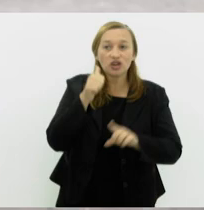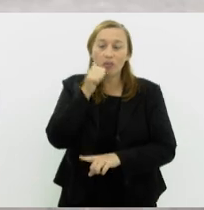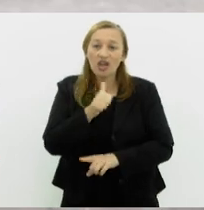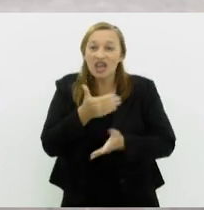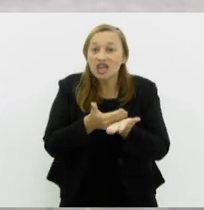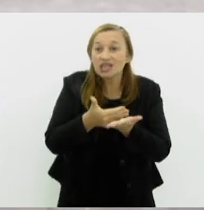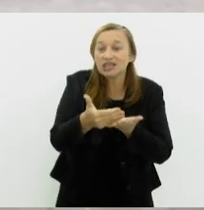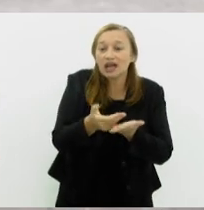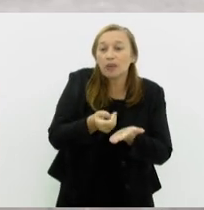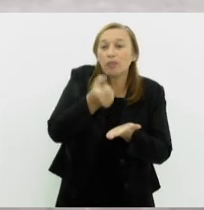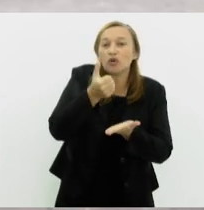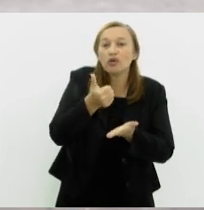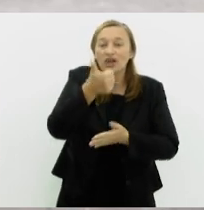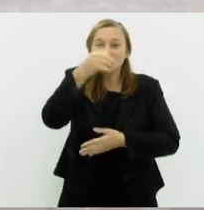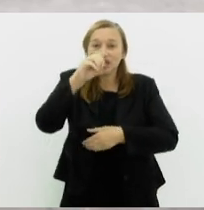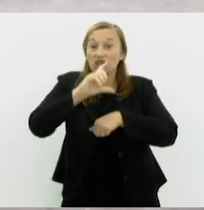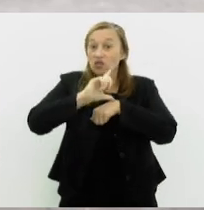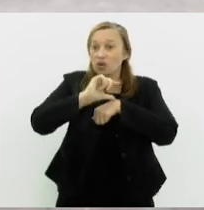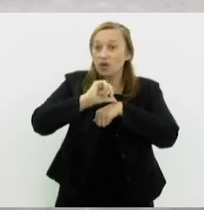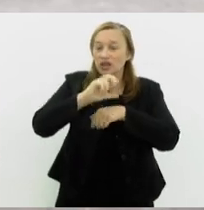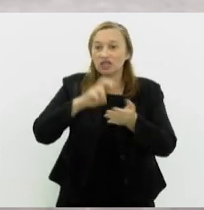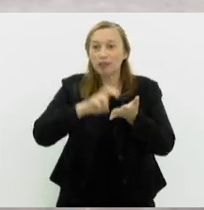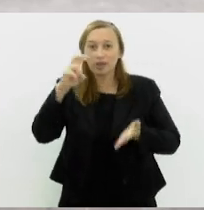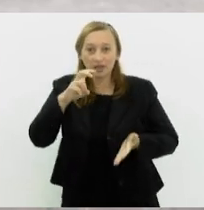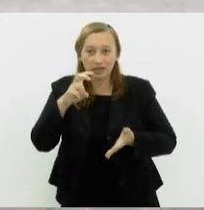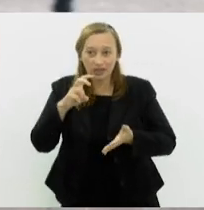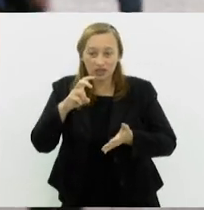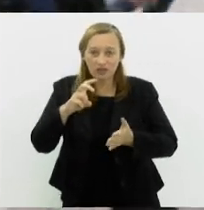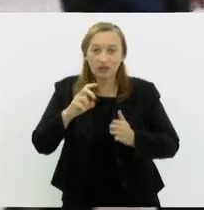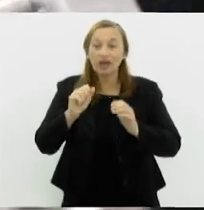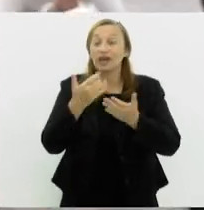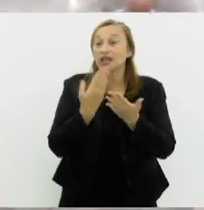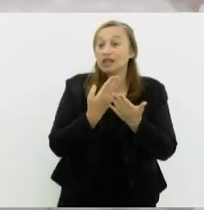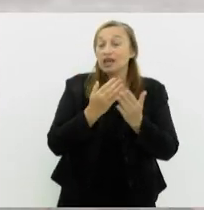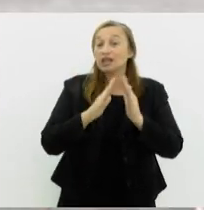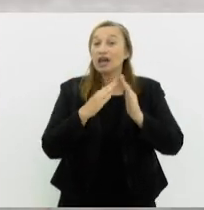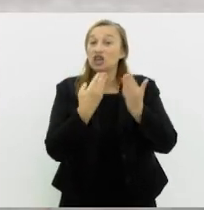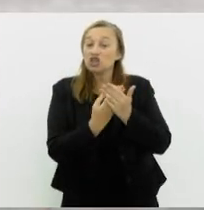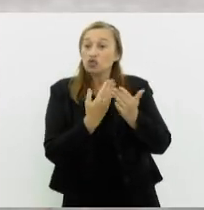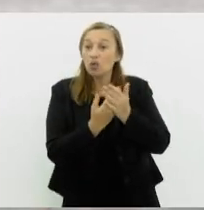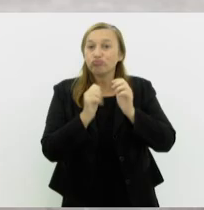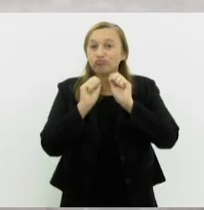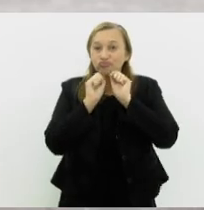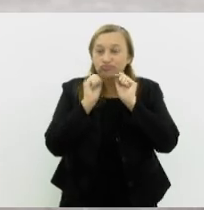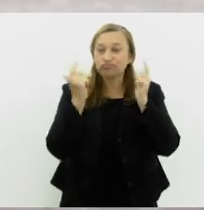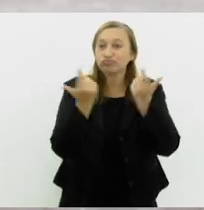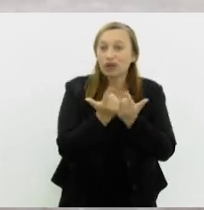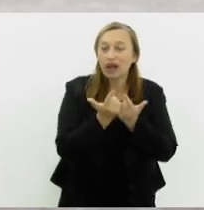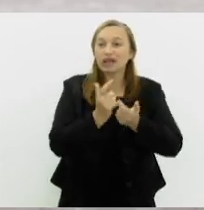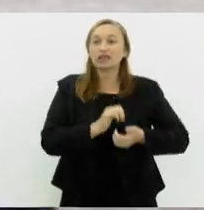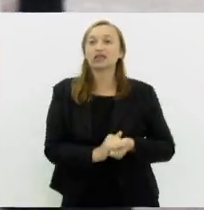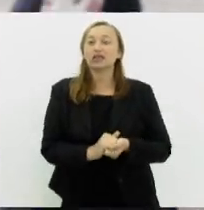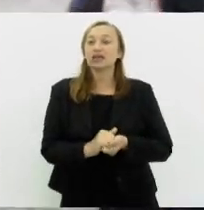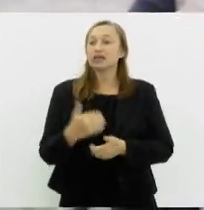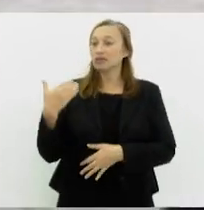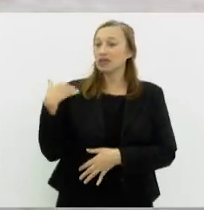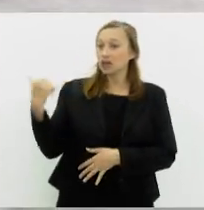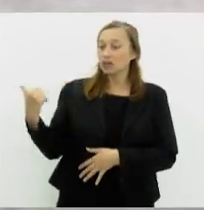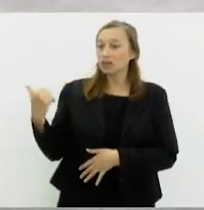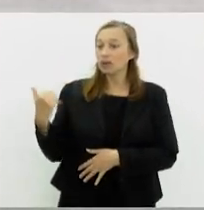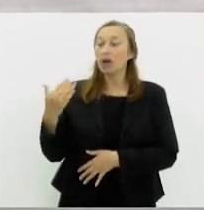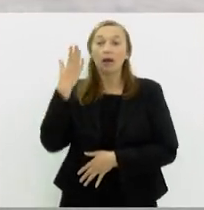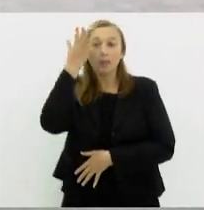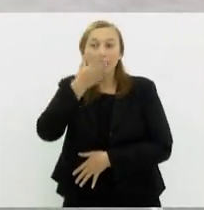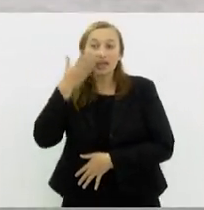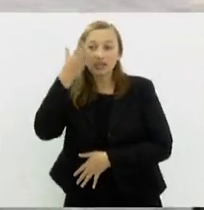daqui a pouquinho, às 10 horas da manhã, no YouTube da Escola do Legislativo. E todo mundo pode acompanhar. Nós estamos aqui ao lado de uma das palestrantes, né?